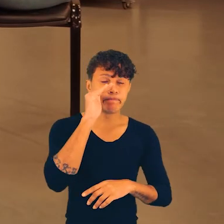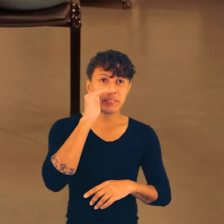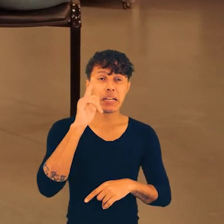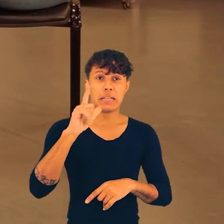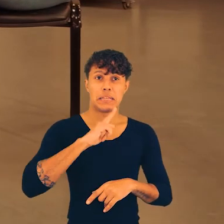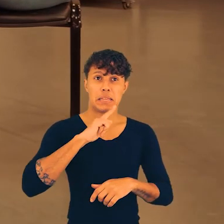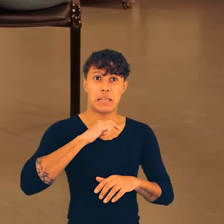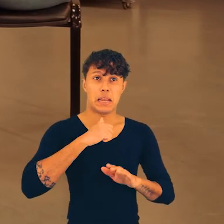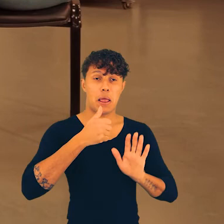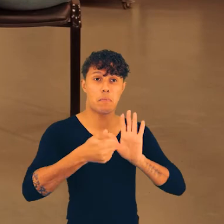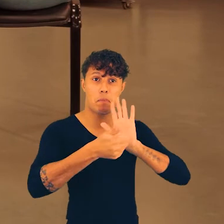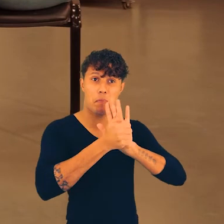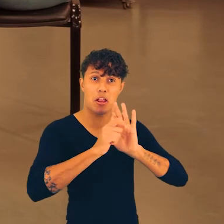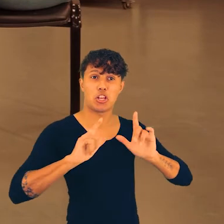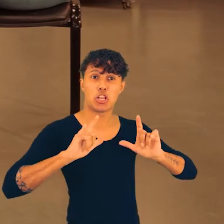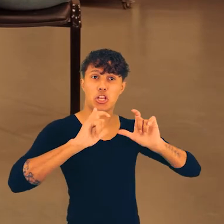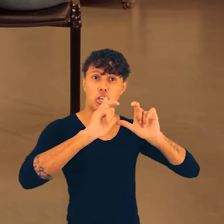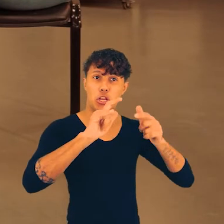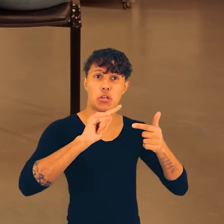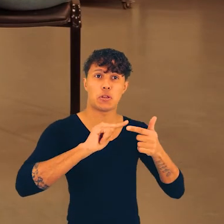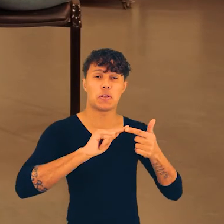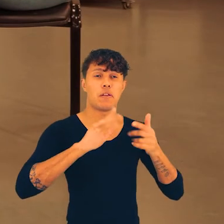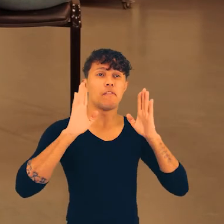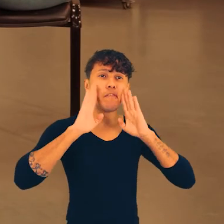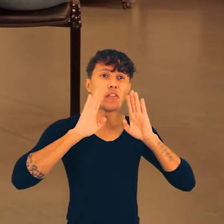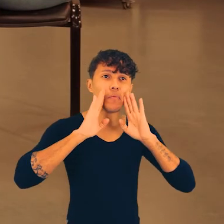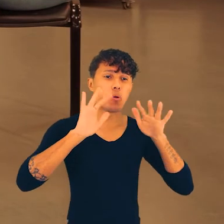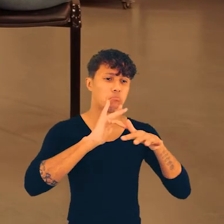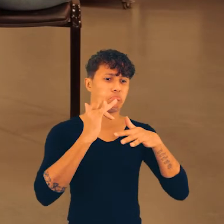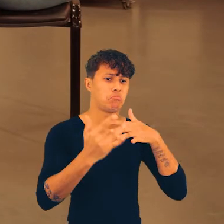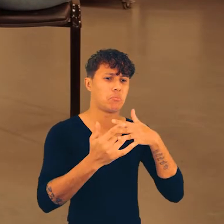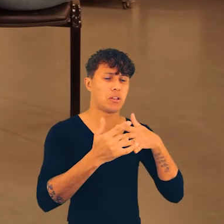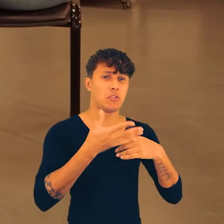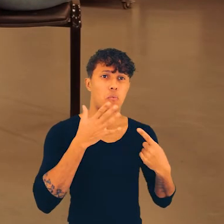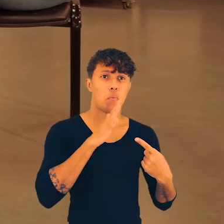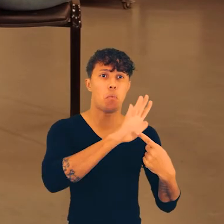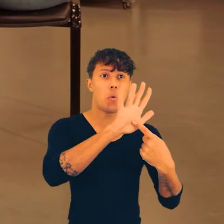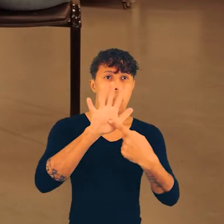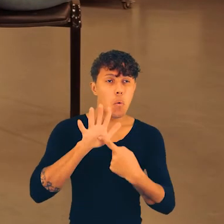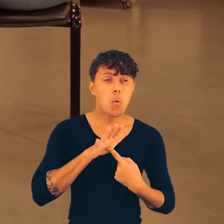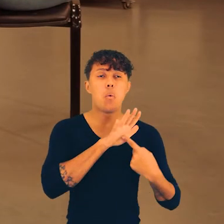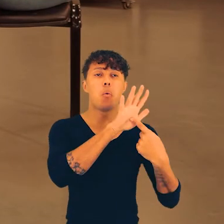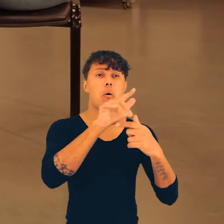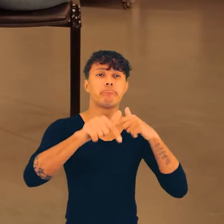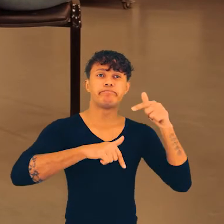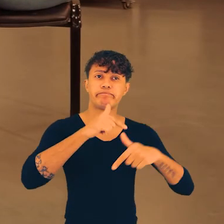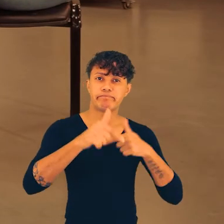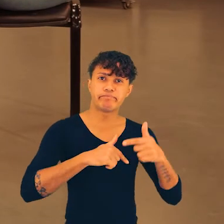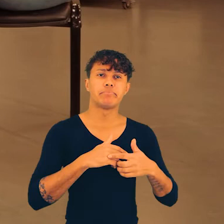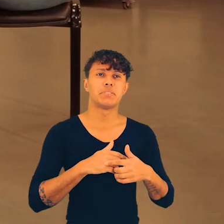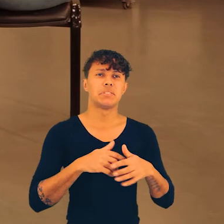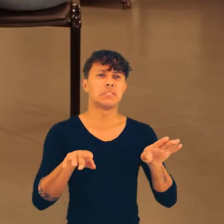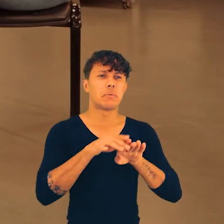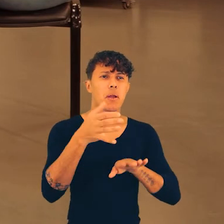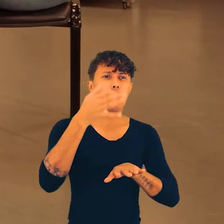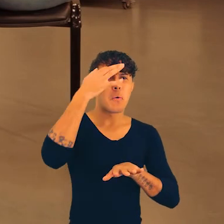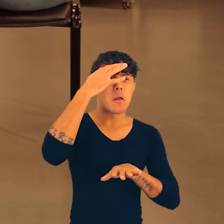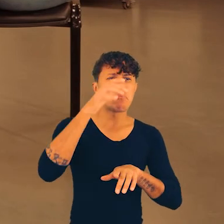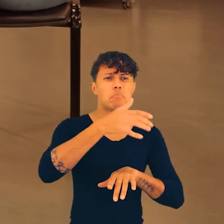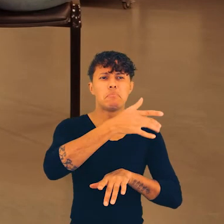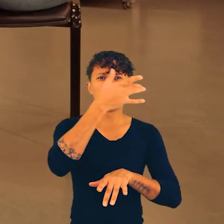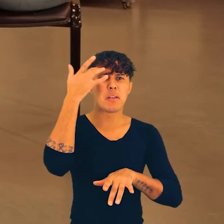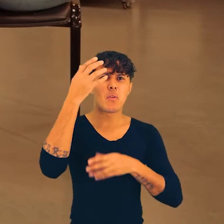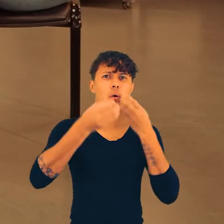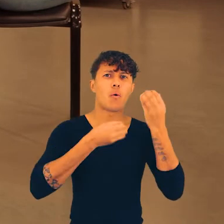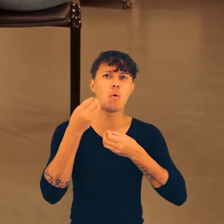movimentos sociais. Hoje tem uma página no Instagram, no Facebook, para poder divulgar o trabalho, né?